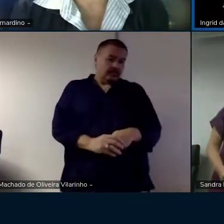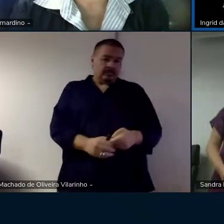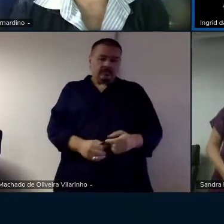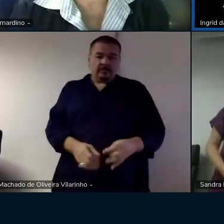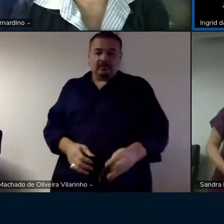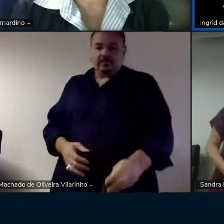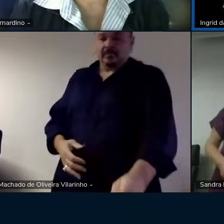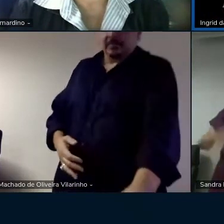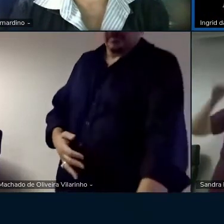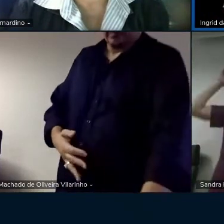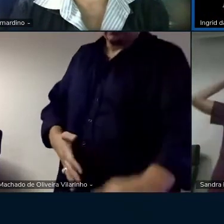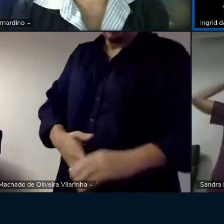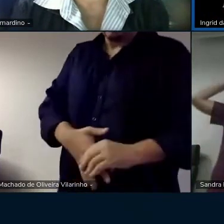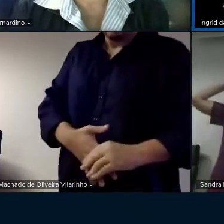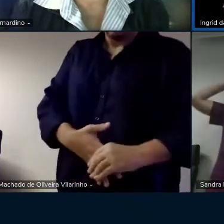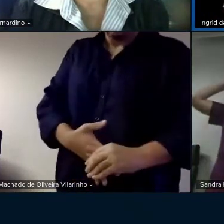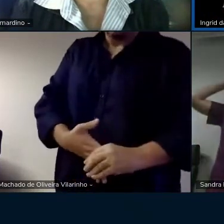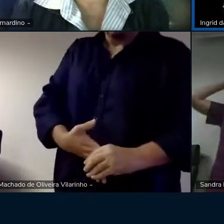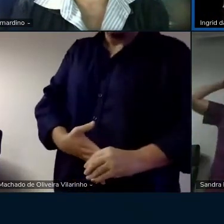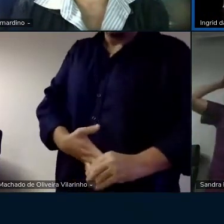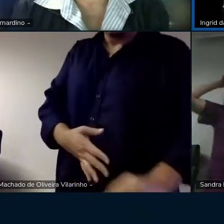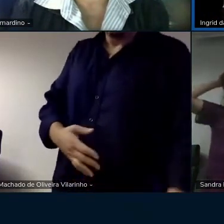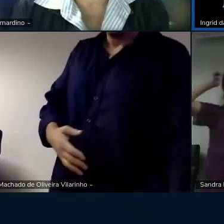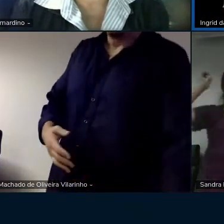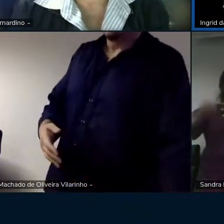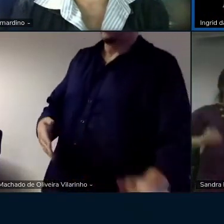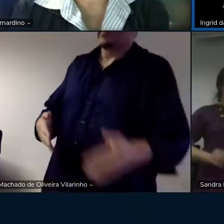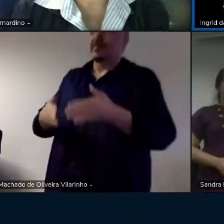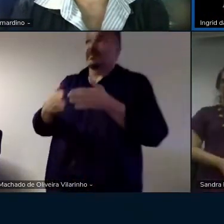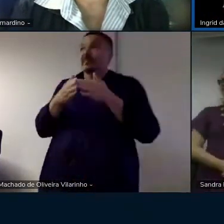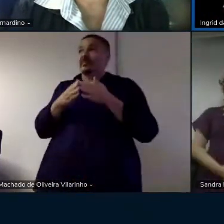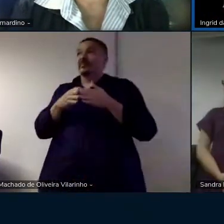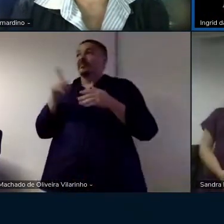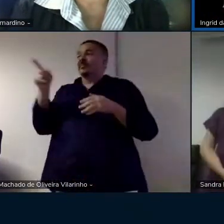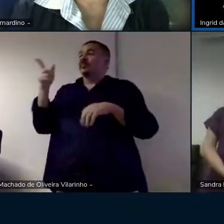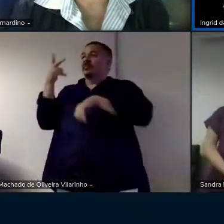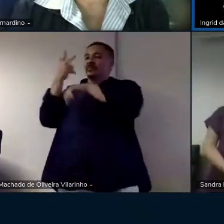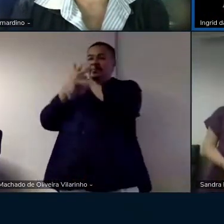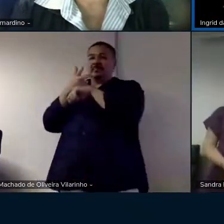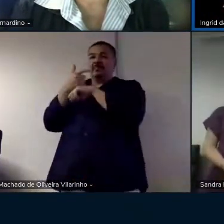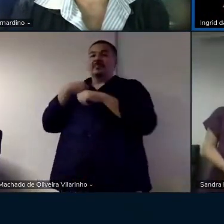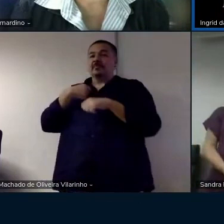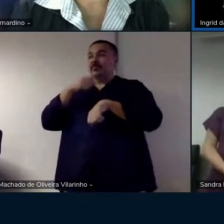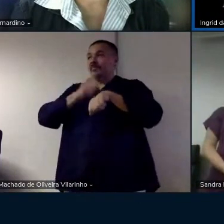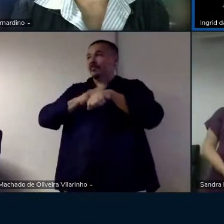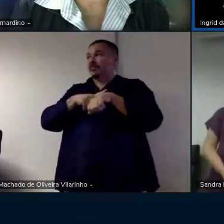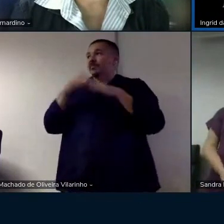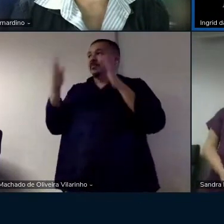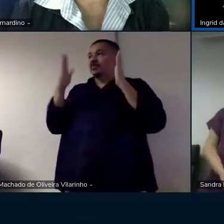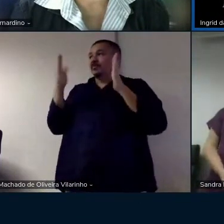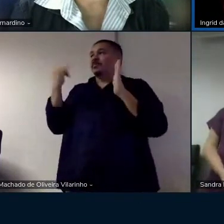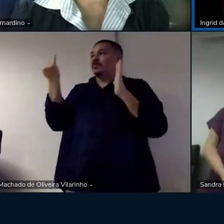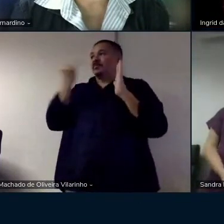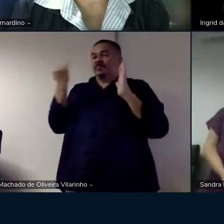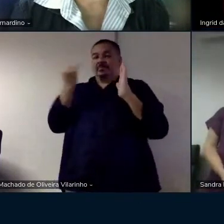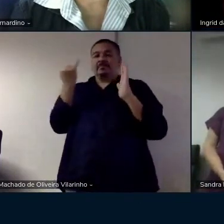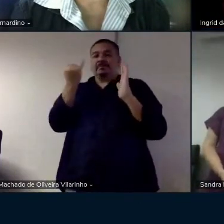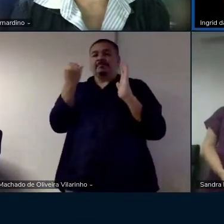pra gravar pra você ter isso que é um bem interessante ok ok vai vai